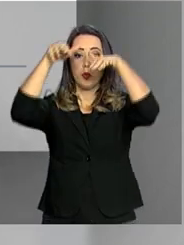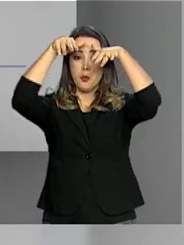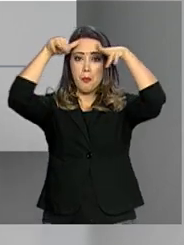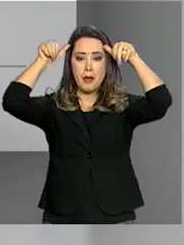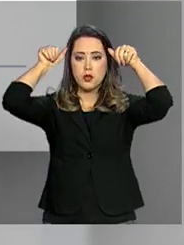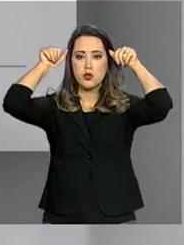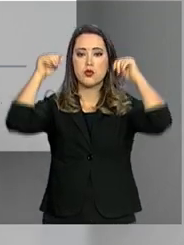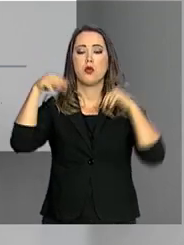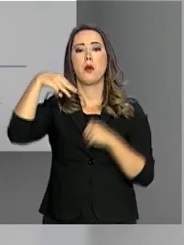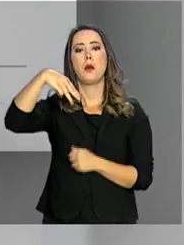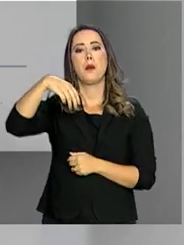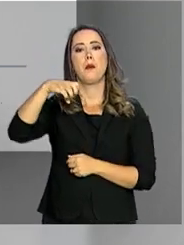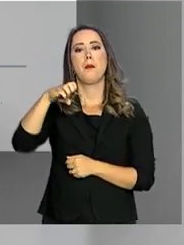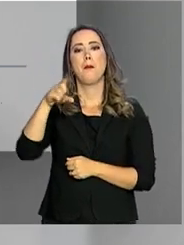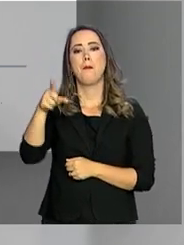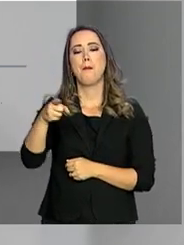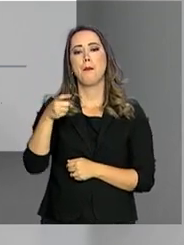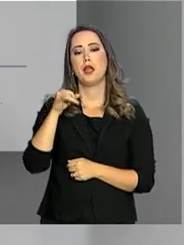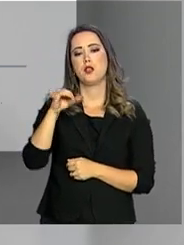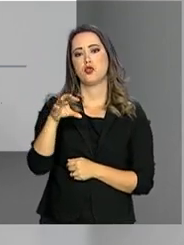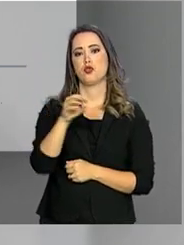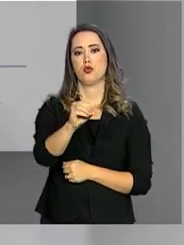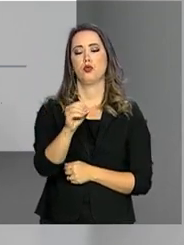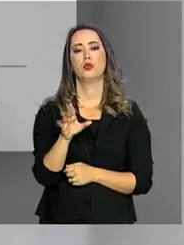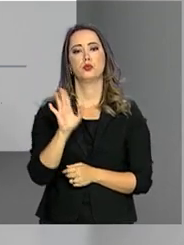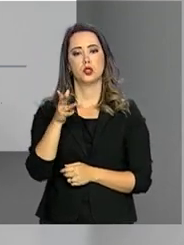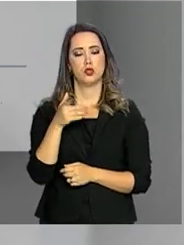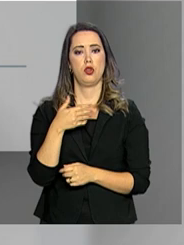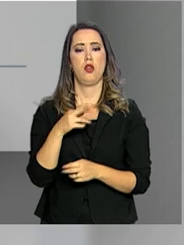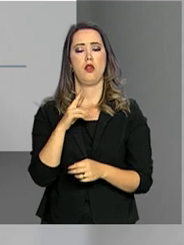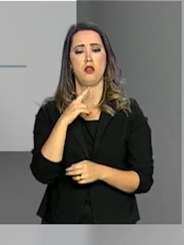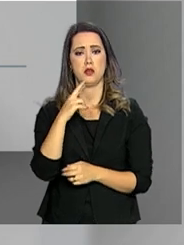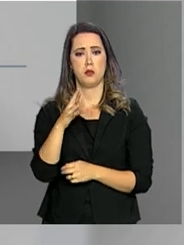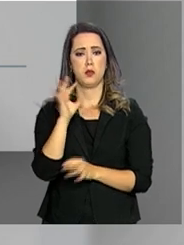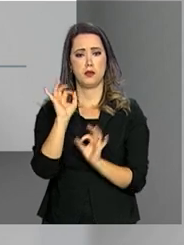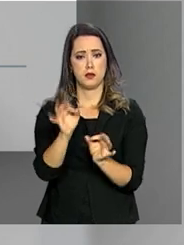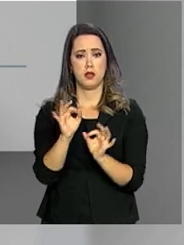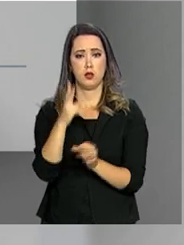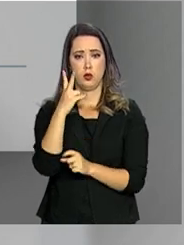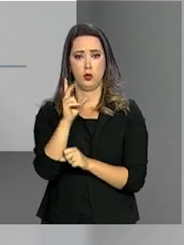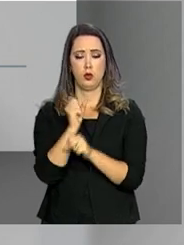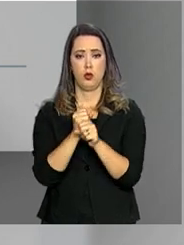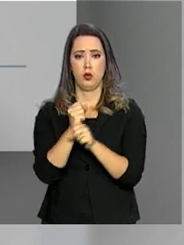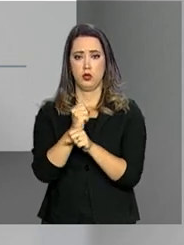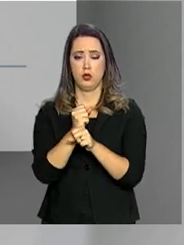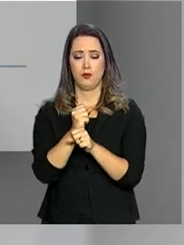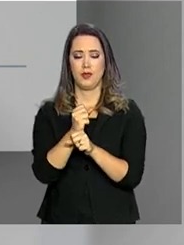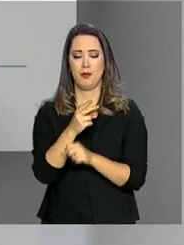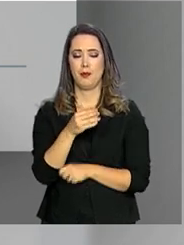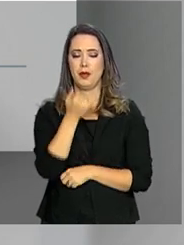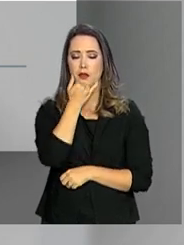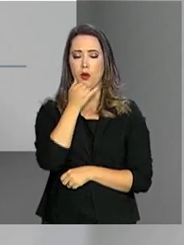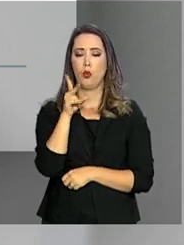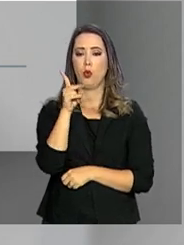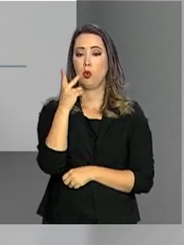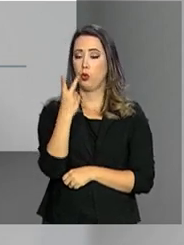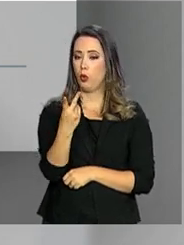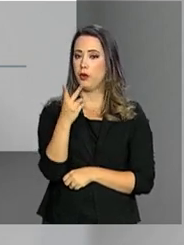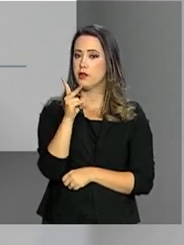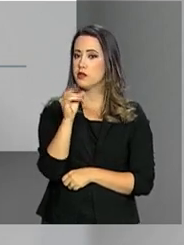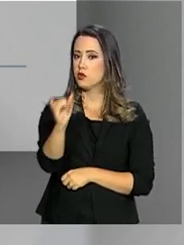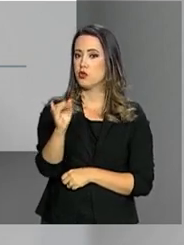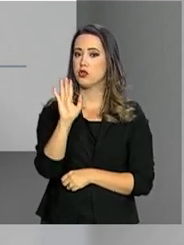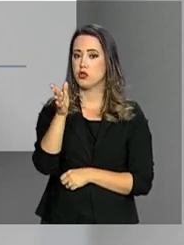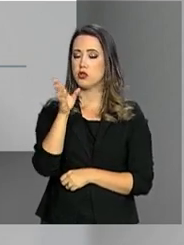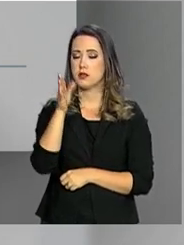oficial das eleições mexicanas sai daqui dois dias, 48 horas, mas as estimativas já demonstram que ele foi